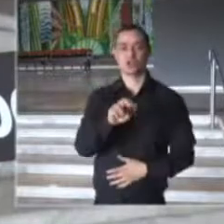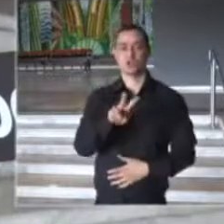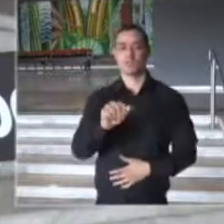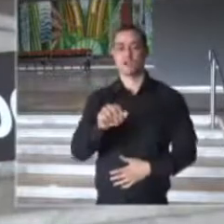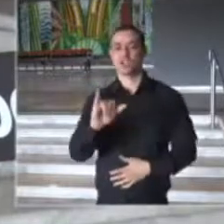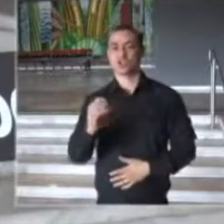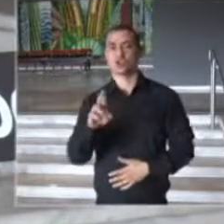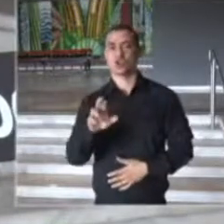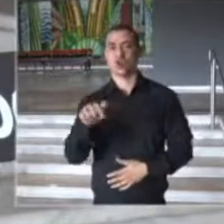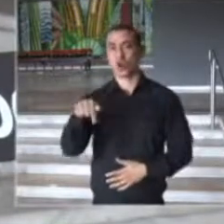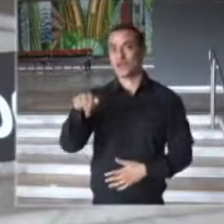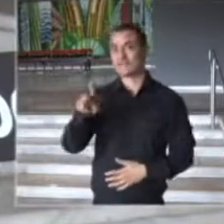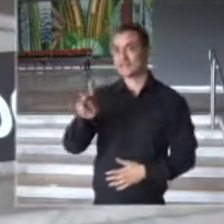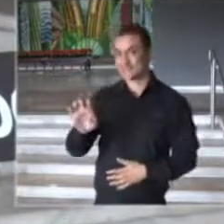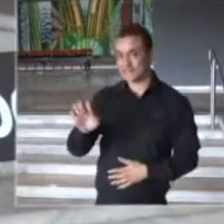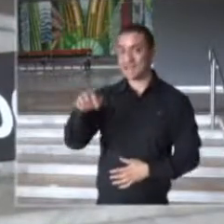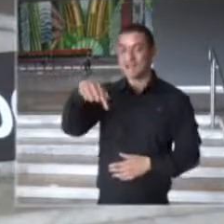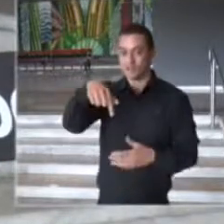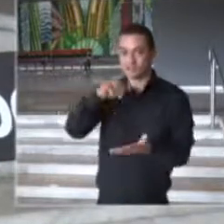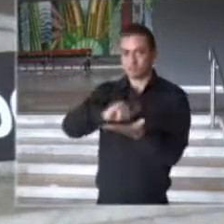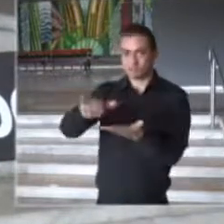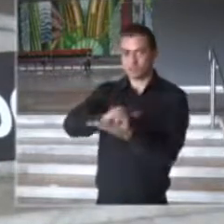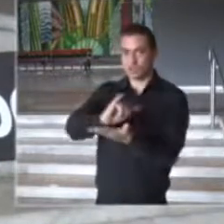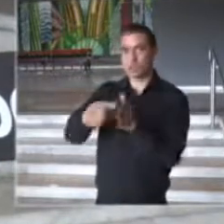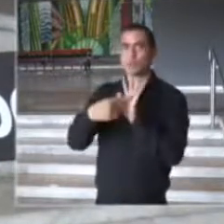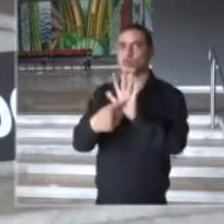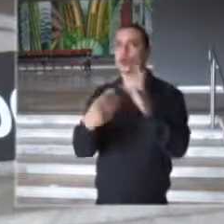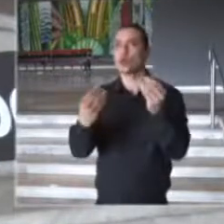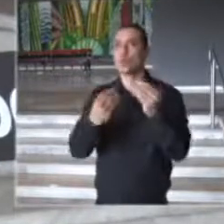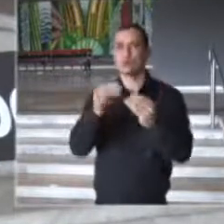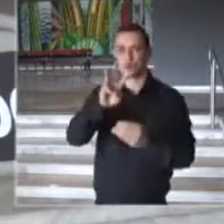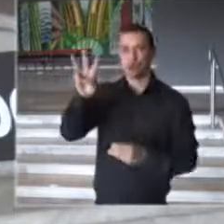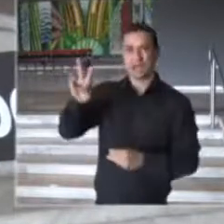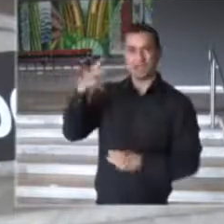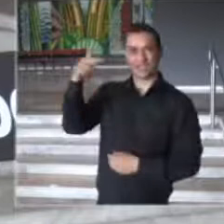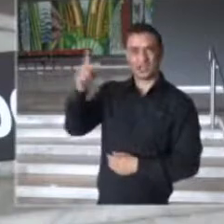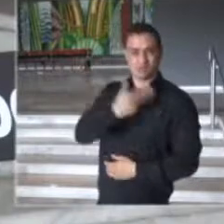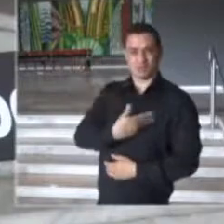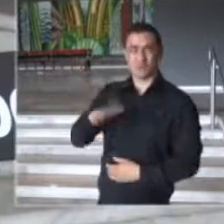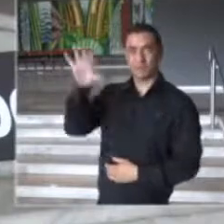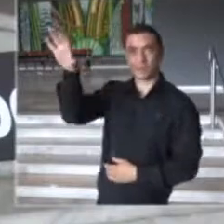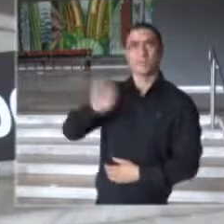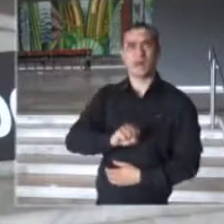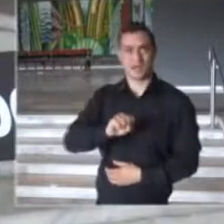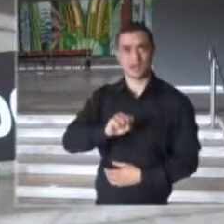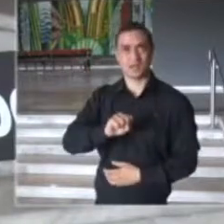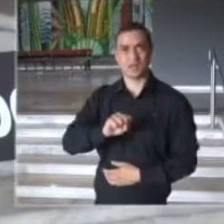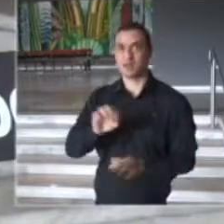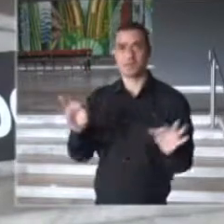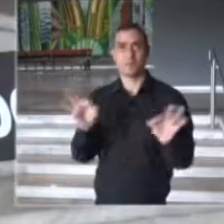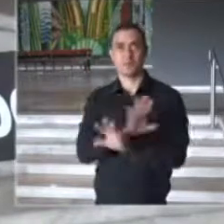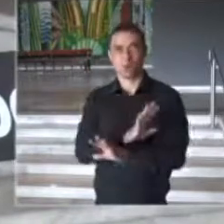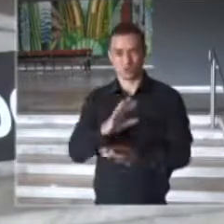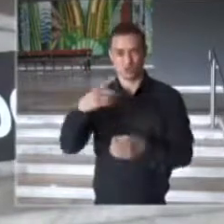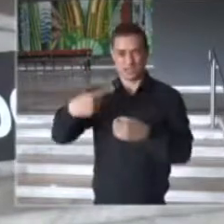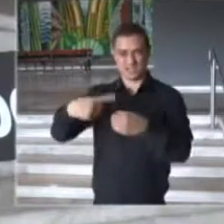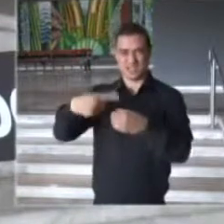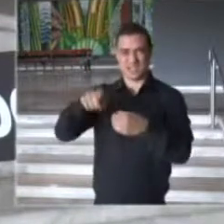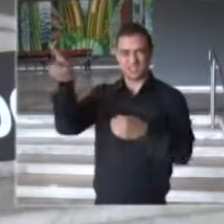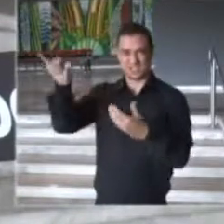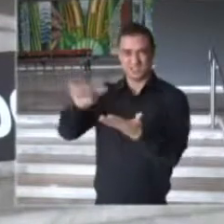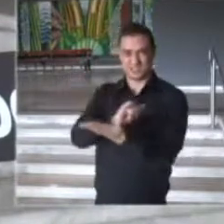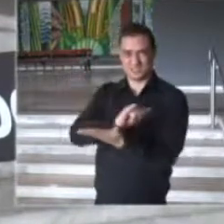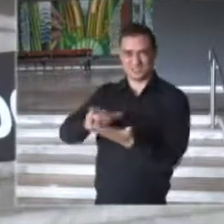conseguimos, a gente consegue pegar diretamente do site do governo da cidade de Nova